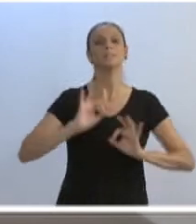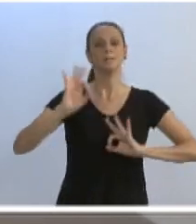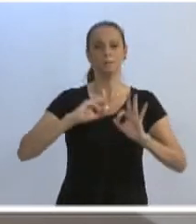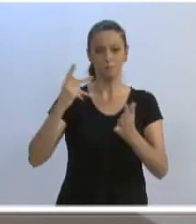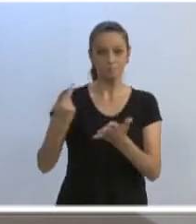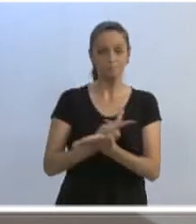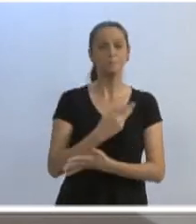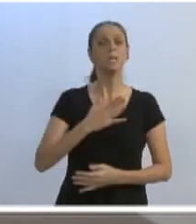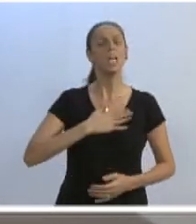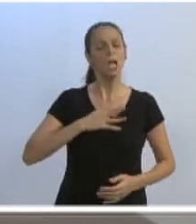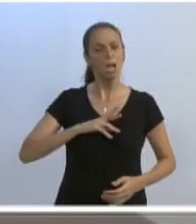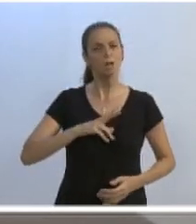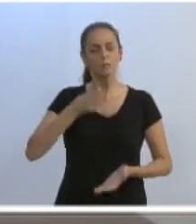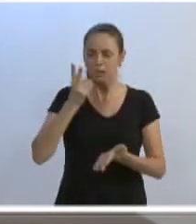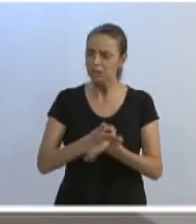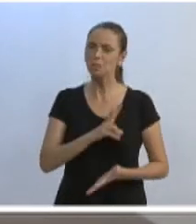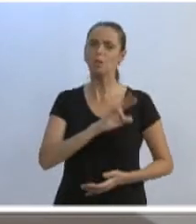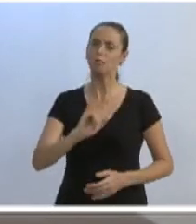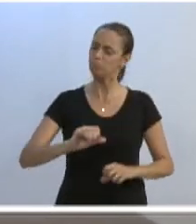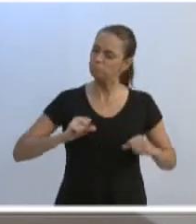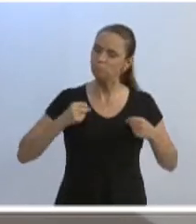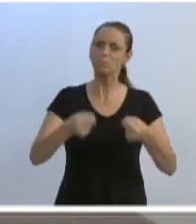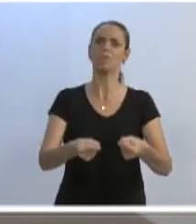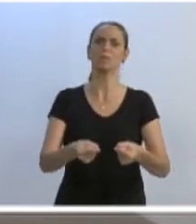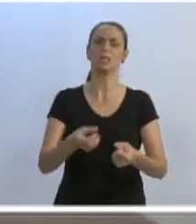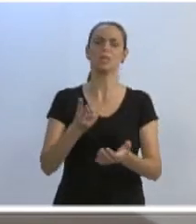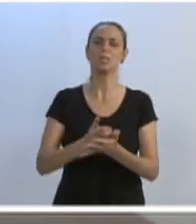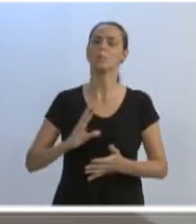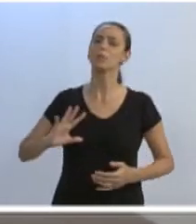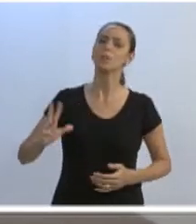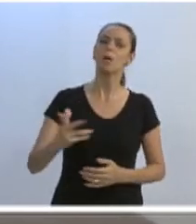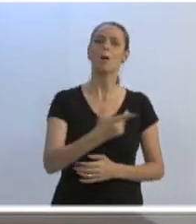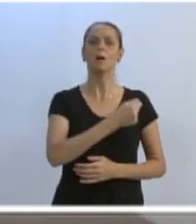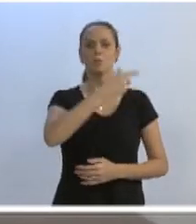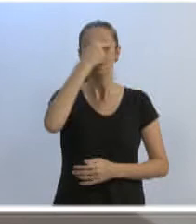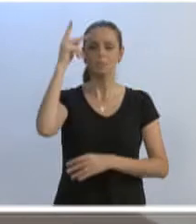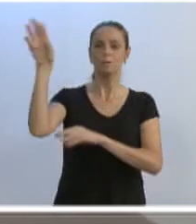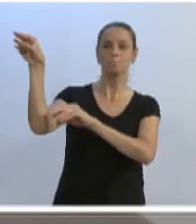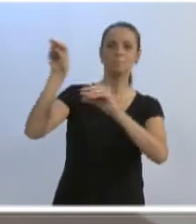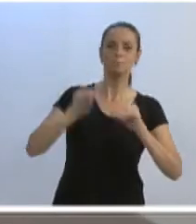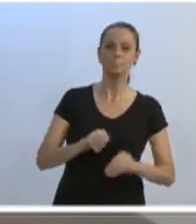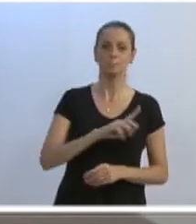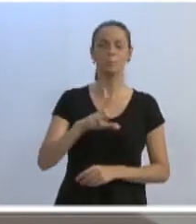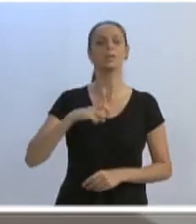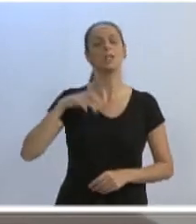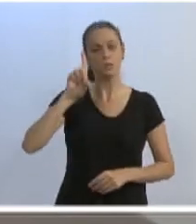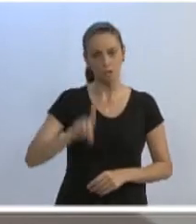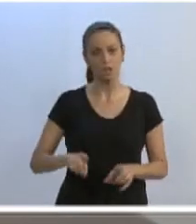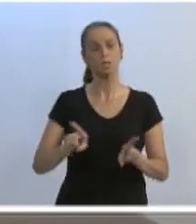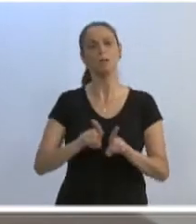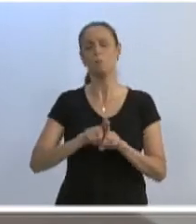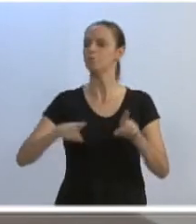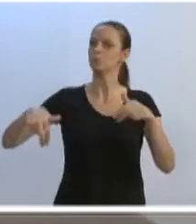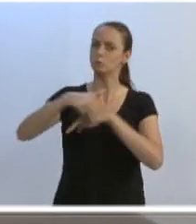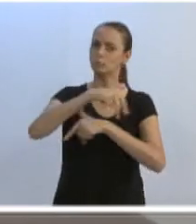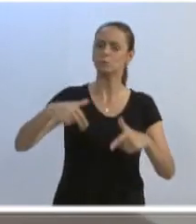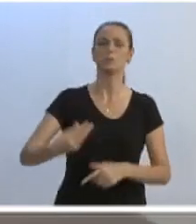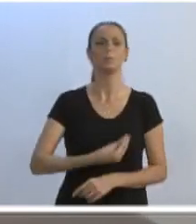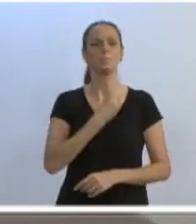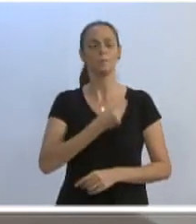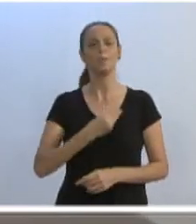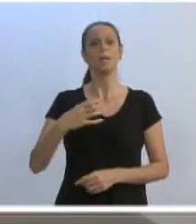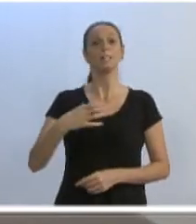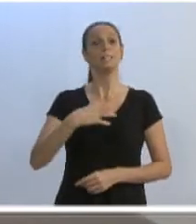E a minha voz aqui vai ser sempre uma voz em defesa de todos que escolheram Blumenau e que têm o direito de transitar, viver e de ser feliz nessa